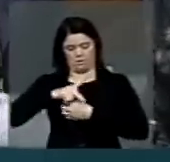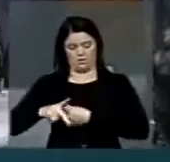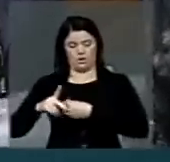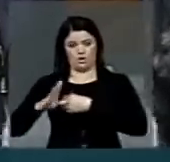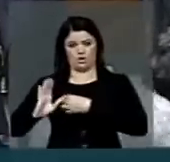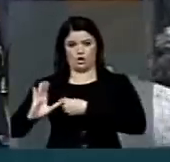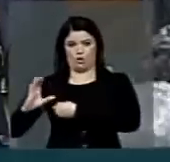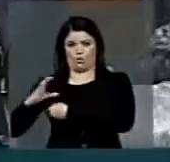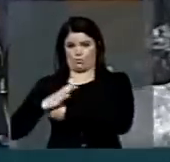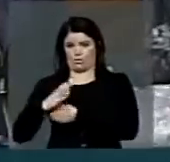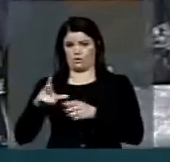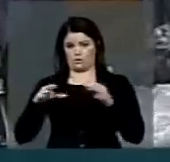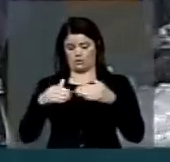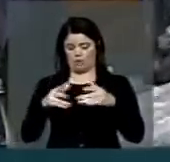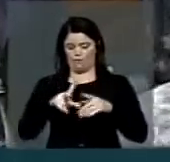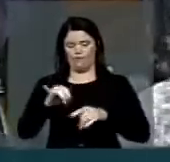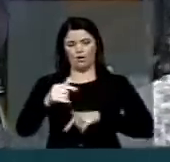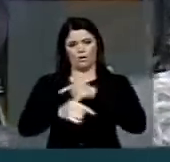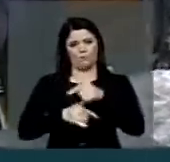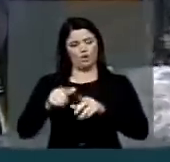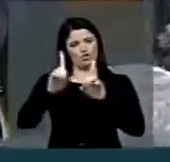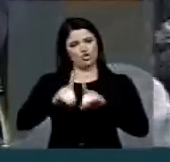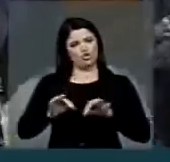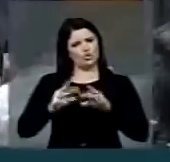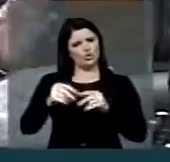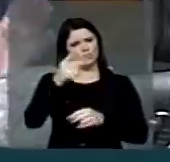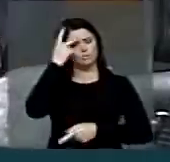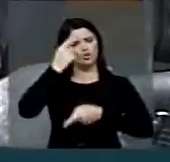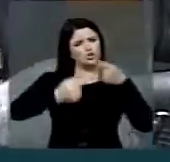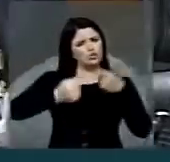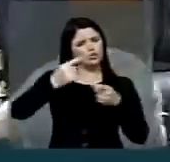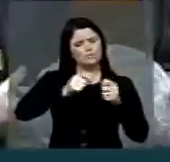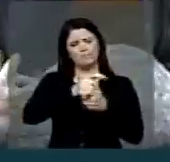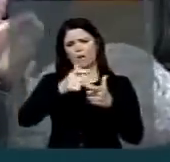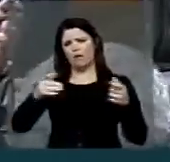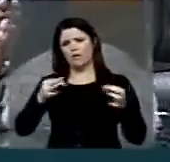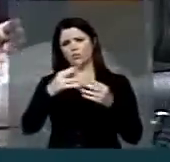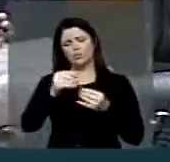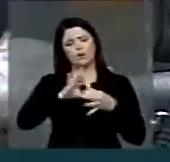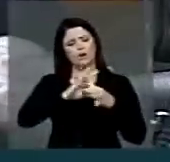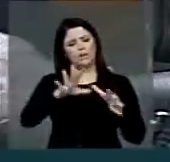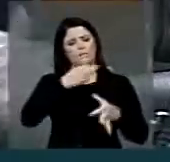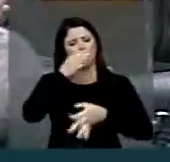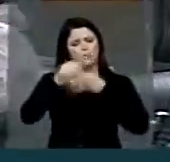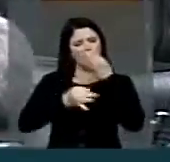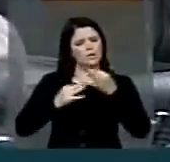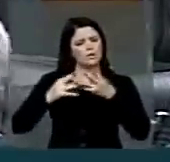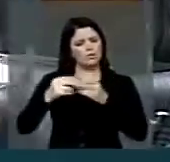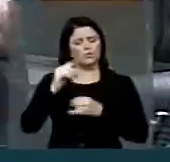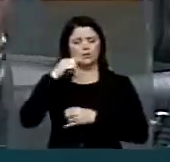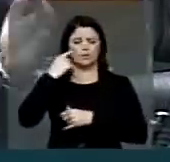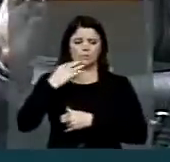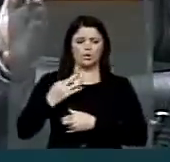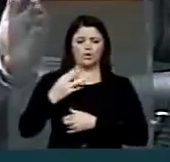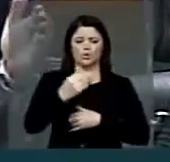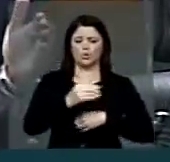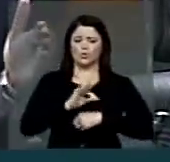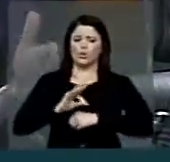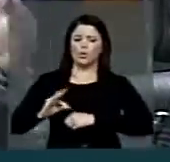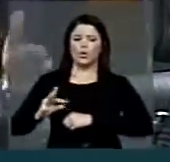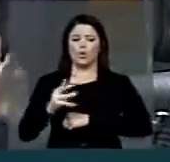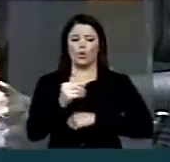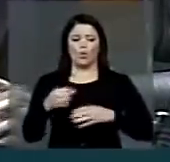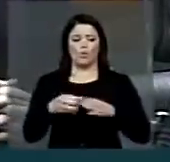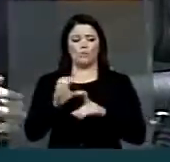vai trabalhar, vai dar o direito a todos de discutir de forma ampla, com liberdade de expressão, os deputados e todo o segmento da